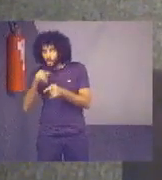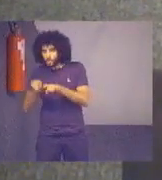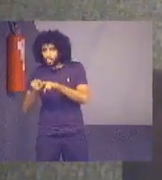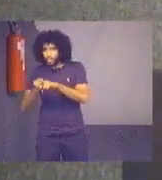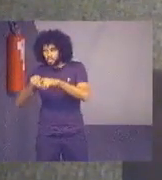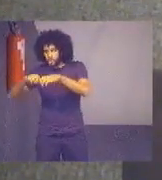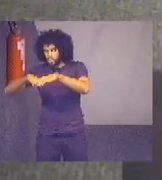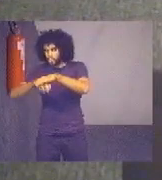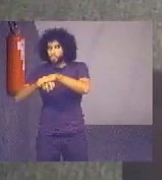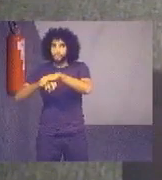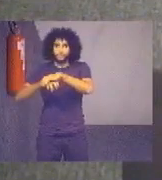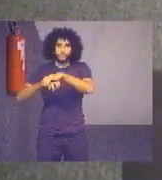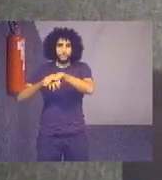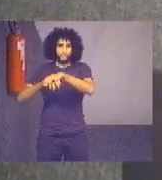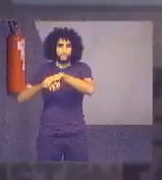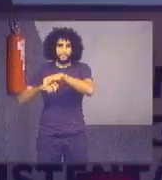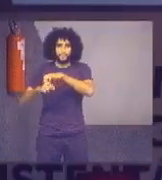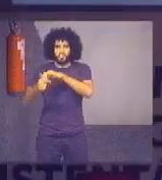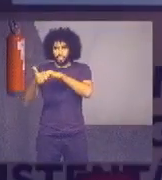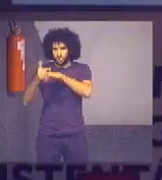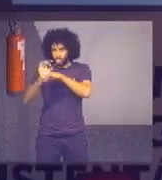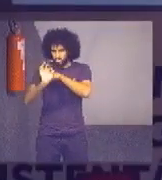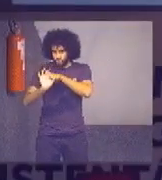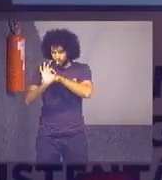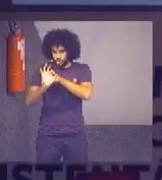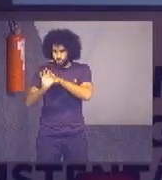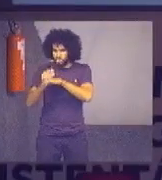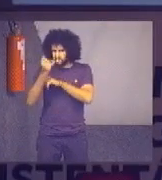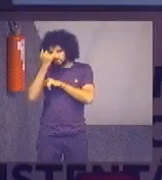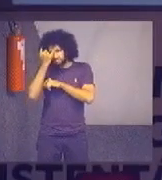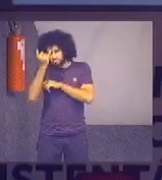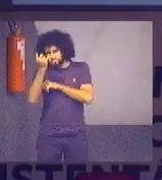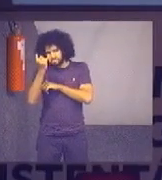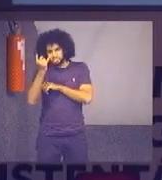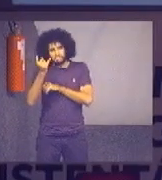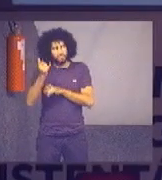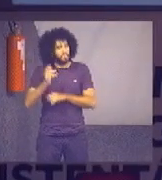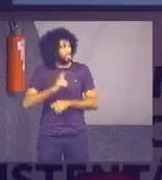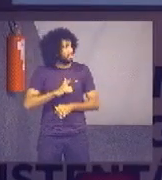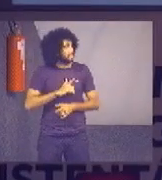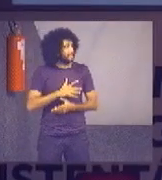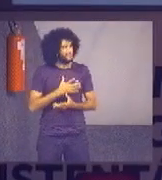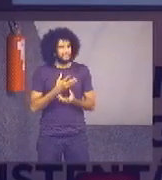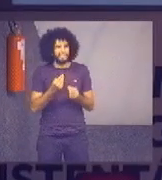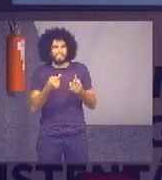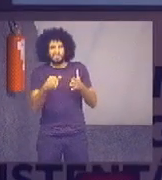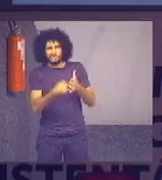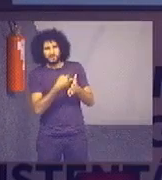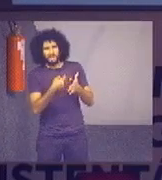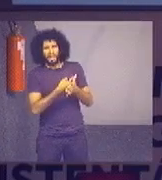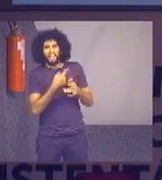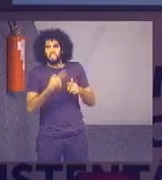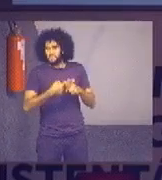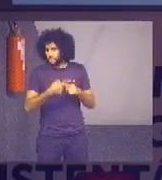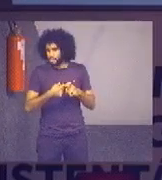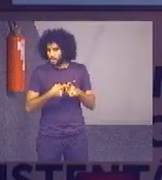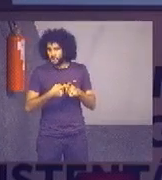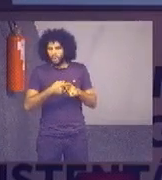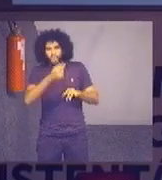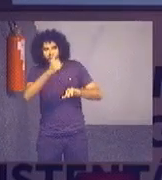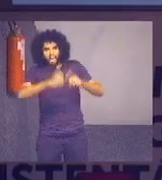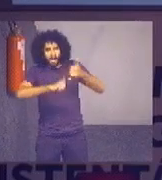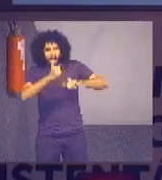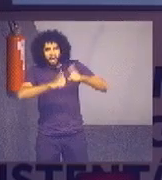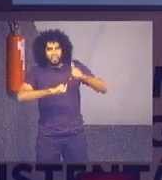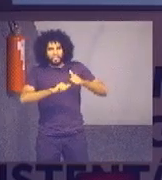,8%. Então, aqui a gente tem uma ideia do... A gente recebe muito esse tipo de questionamento, mas por que vocês estão avaliando a